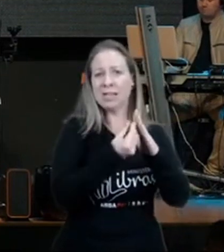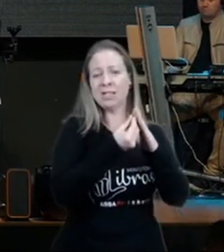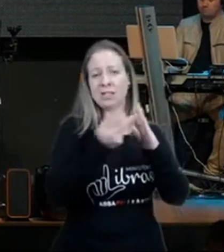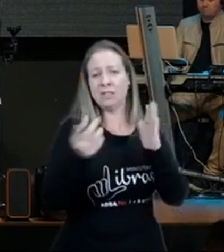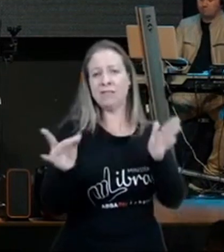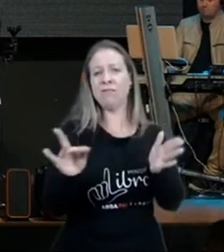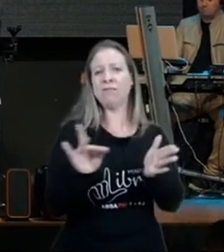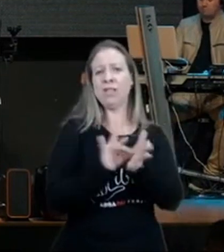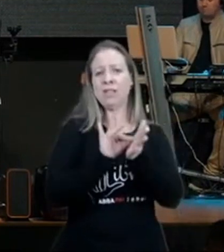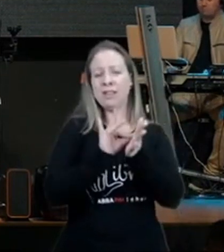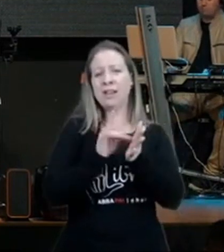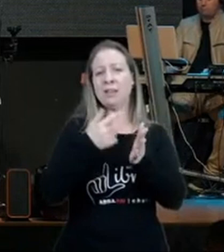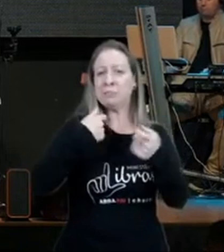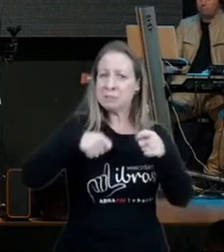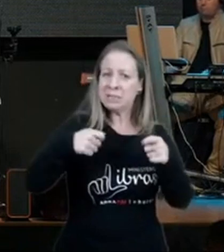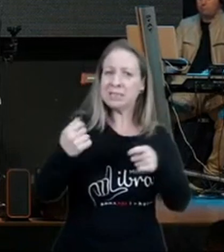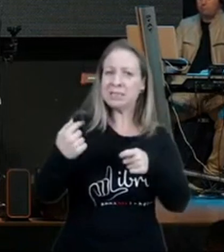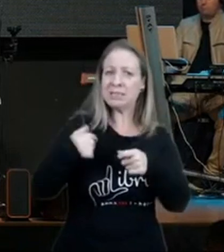nós temos que nos importar,